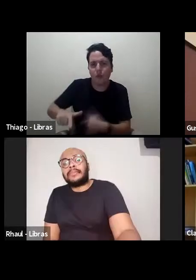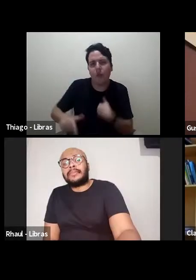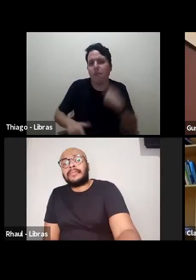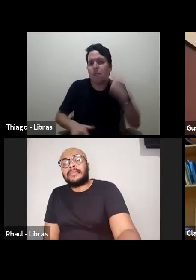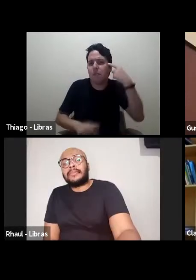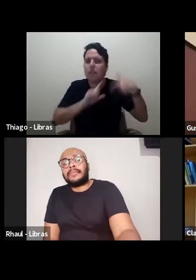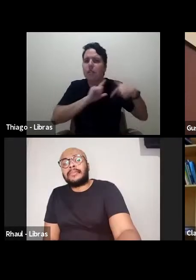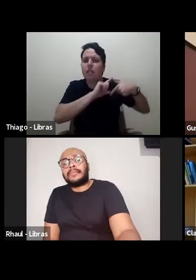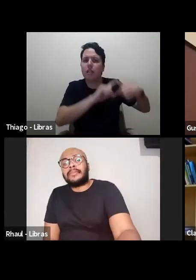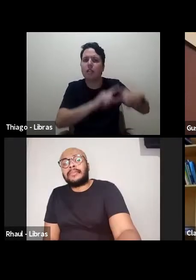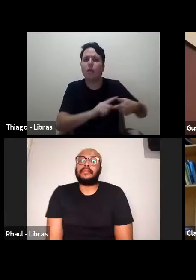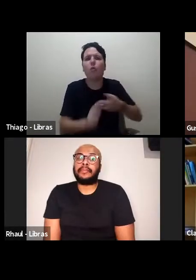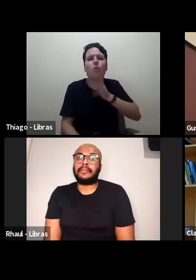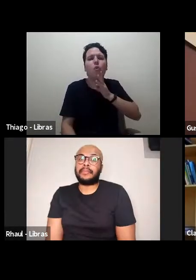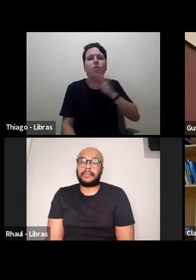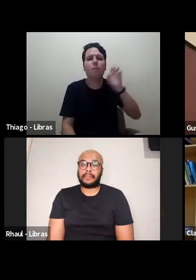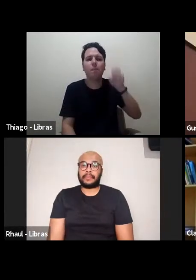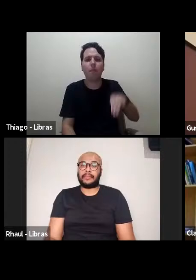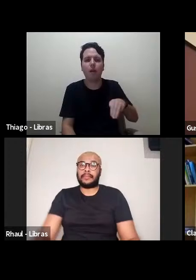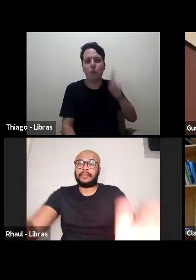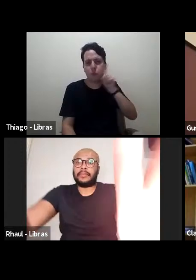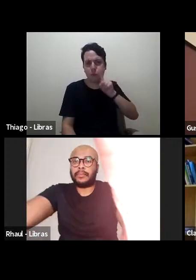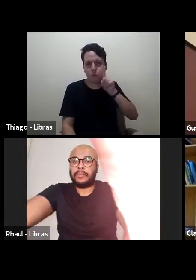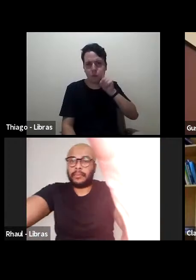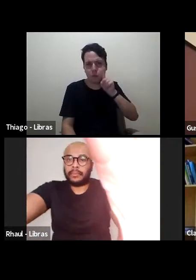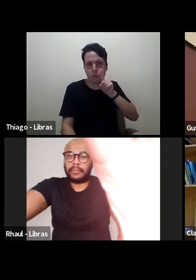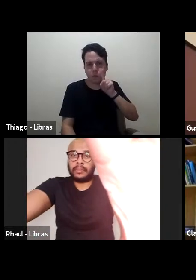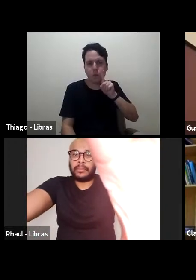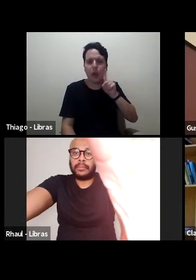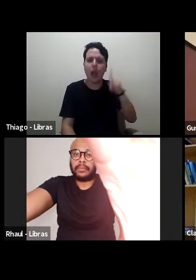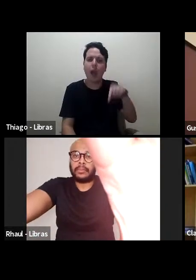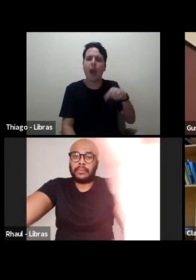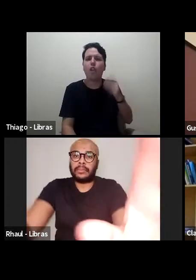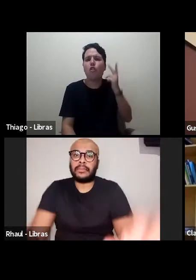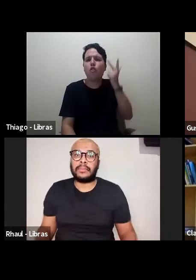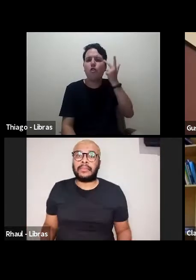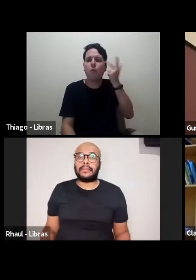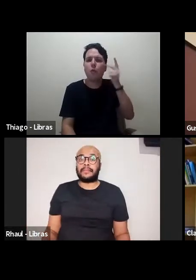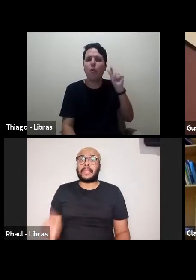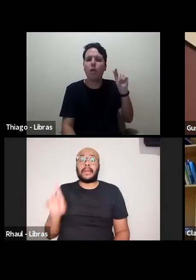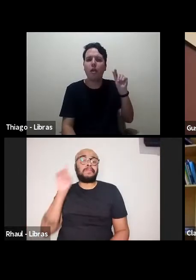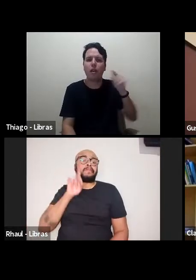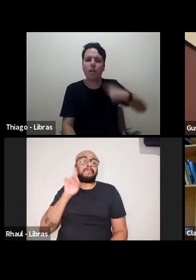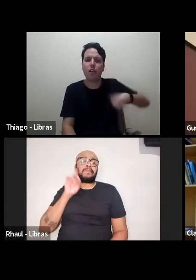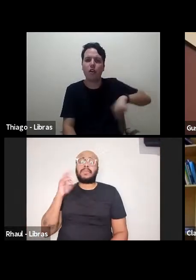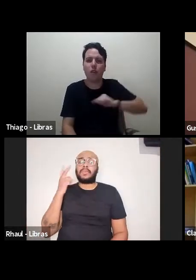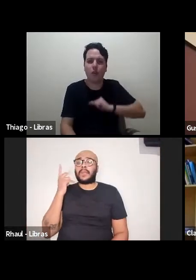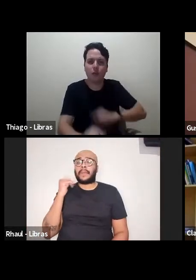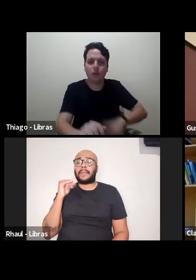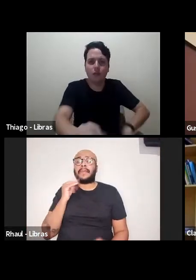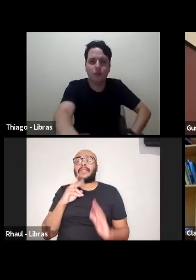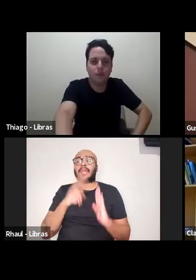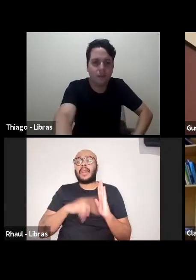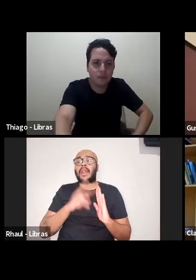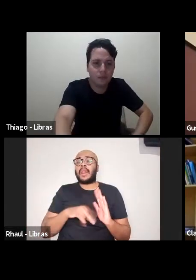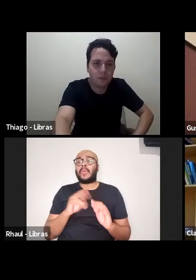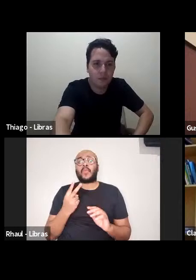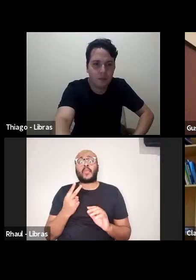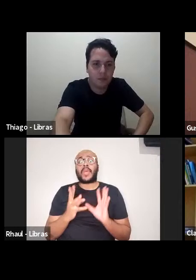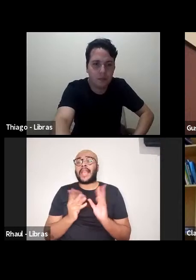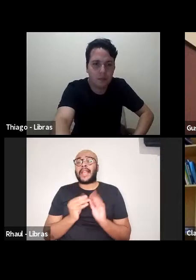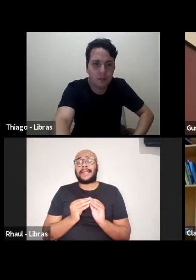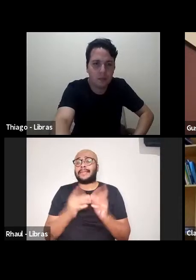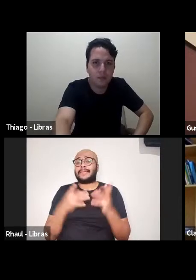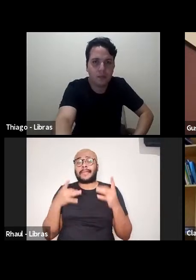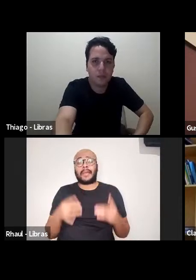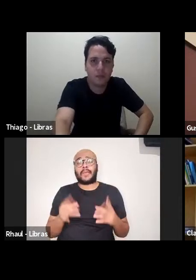conheço bem dos Estados Unidos, isso é bastante comum, inclusive, a gente lê múltiplas resenhas de um